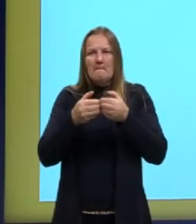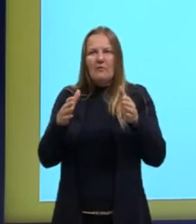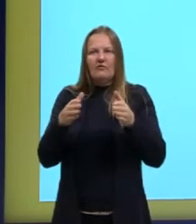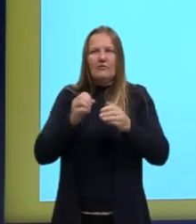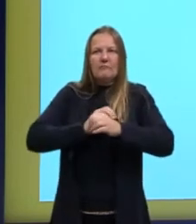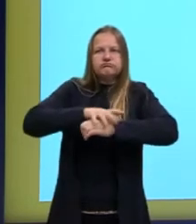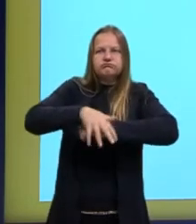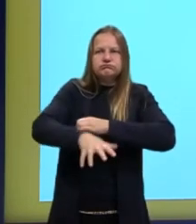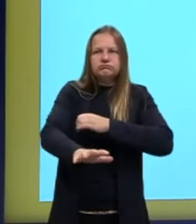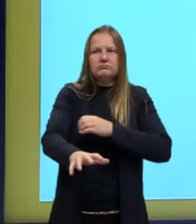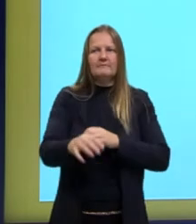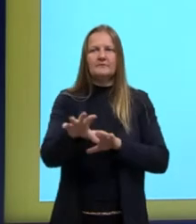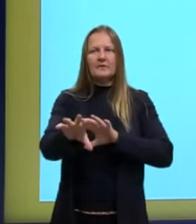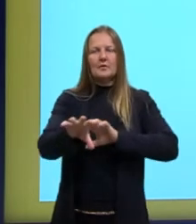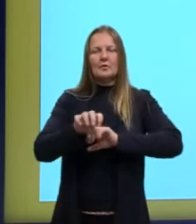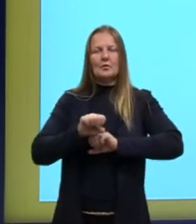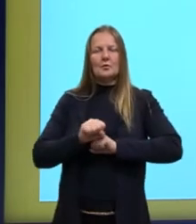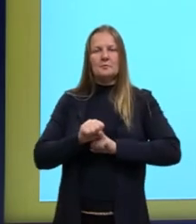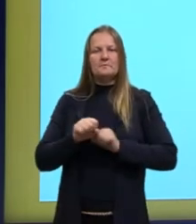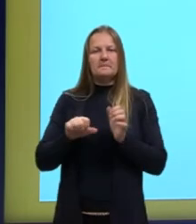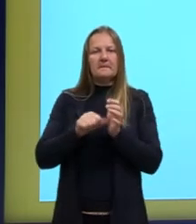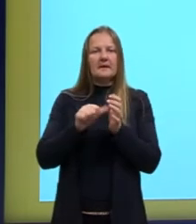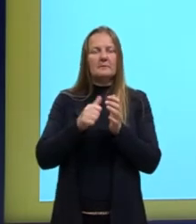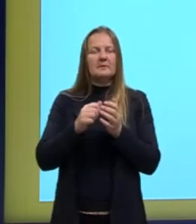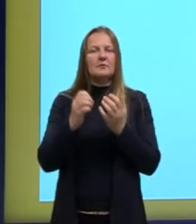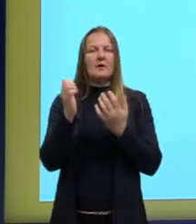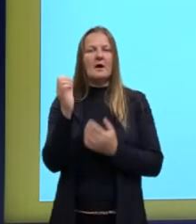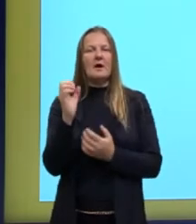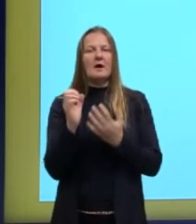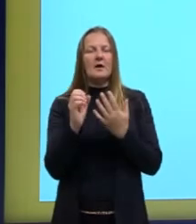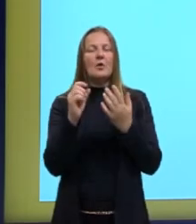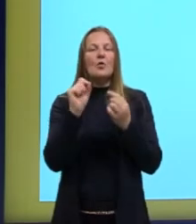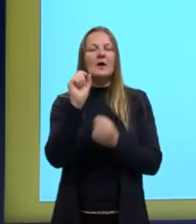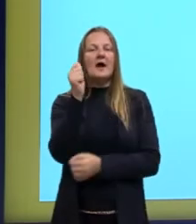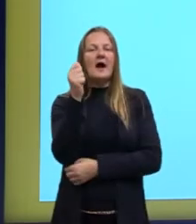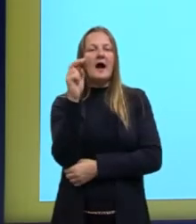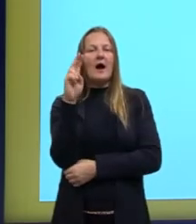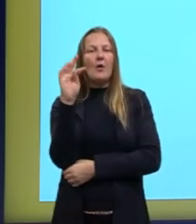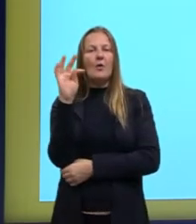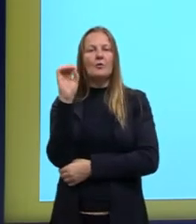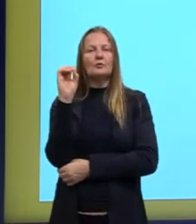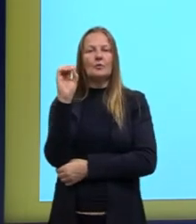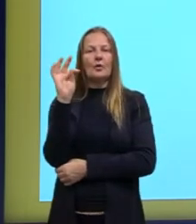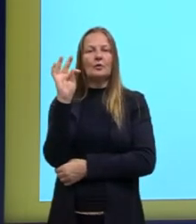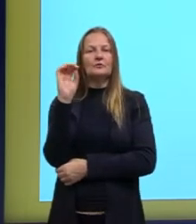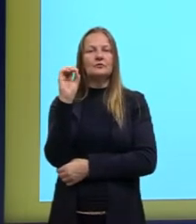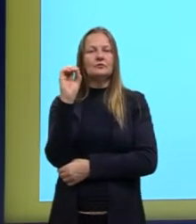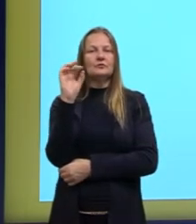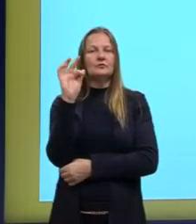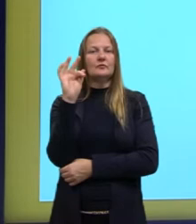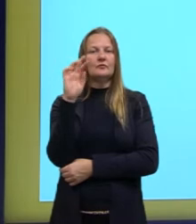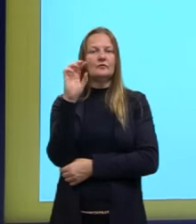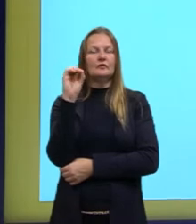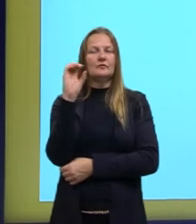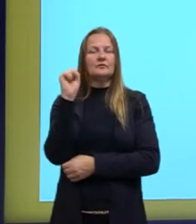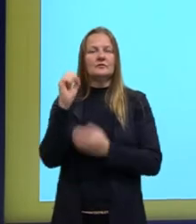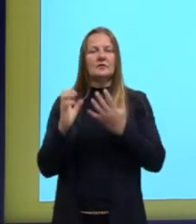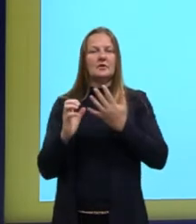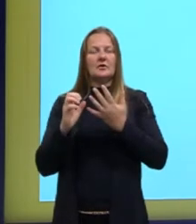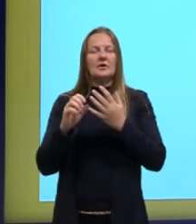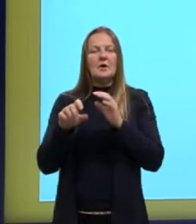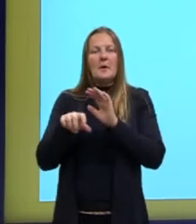vai absorver primeiro são os seres autótrofos, que no caso, o fitoplancton. Então,